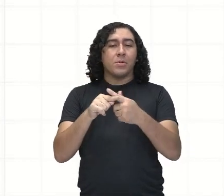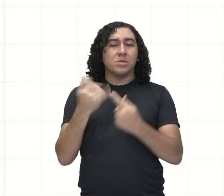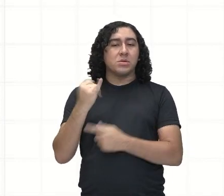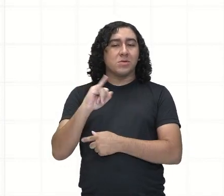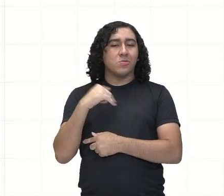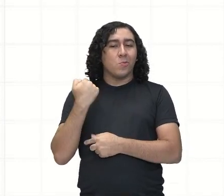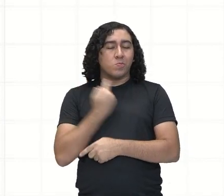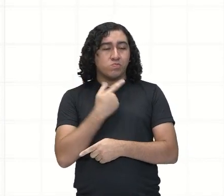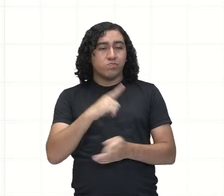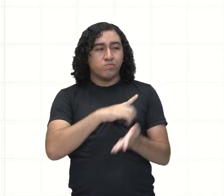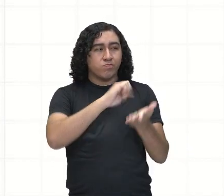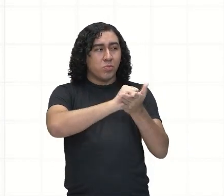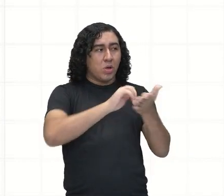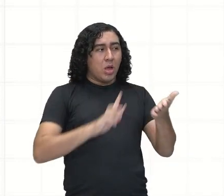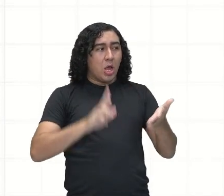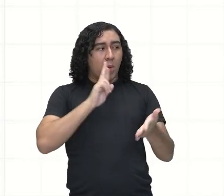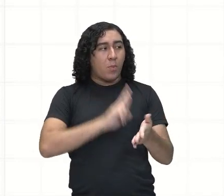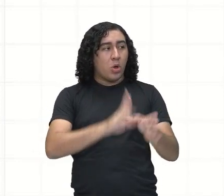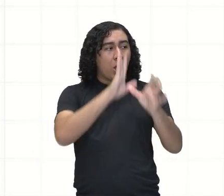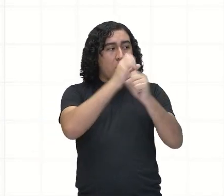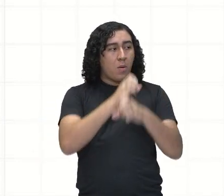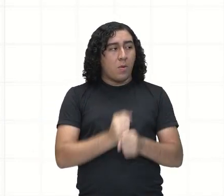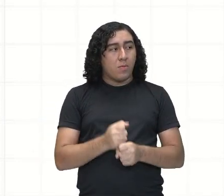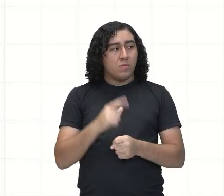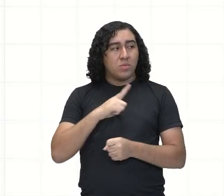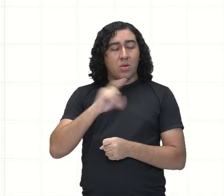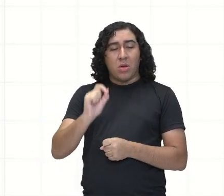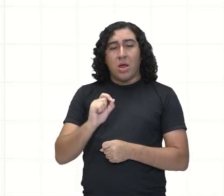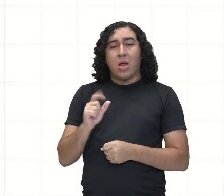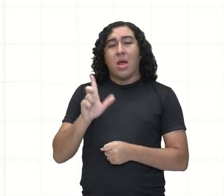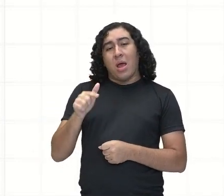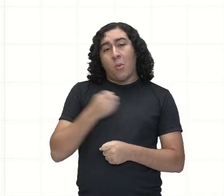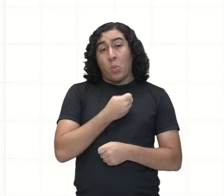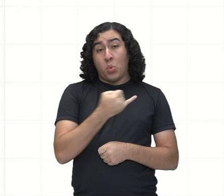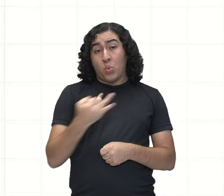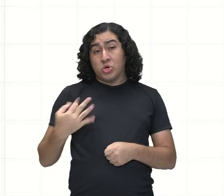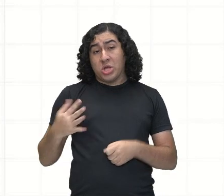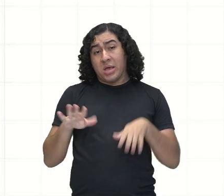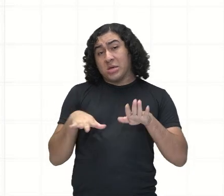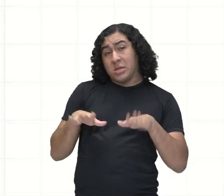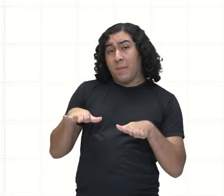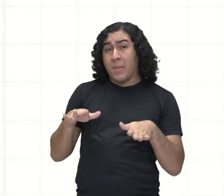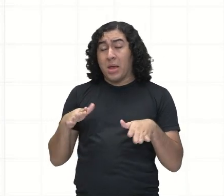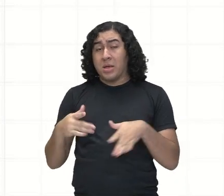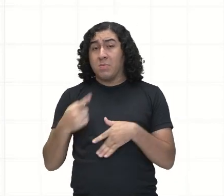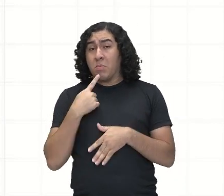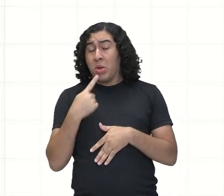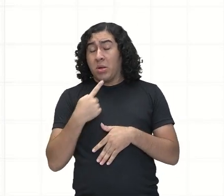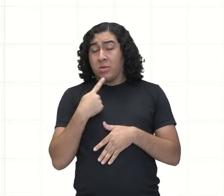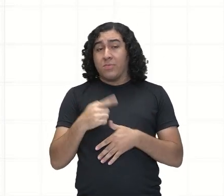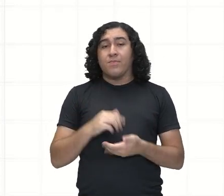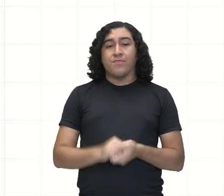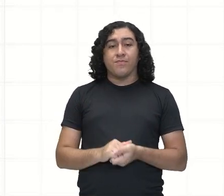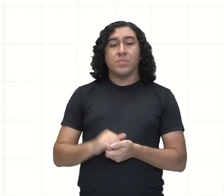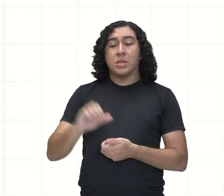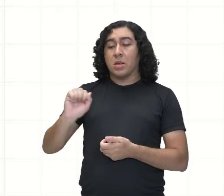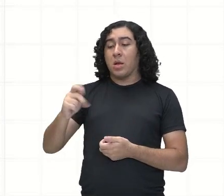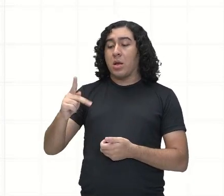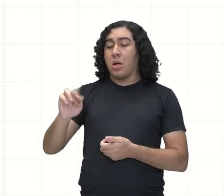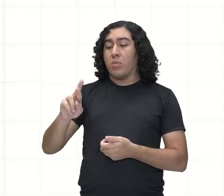fazendo esses cálculos, eles são aproximados. Aproximadamente é uma palavra que